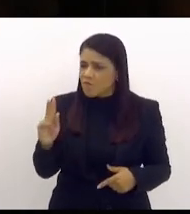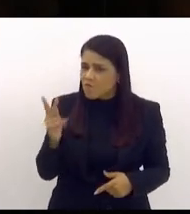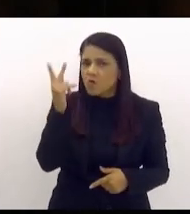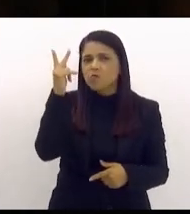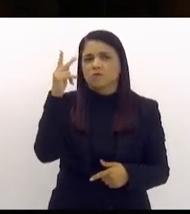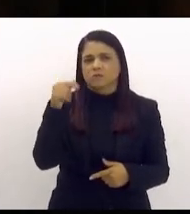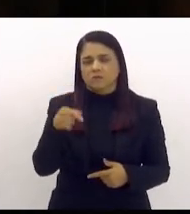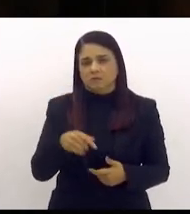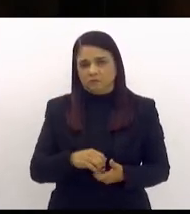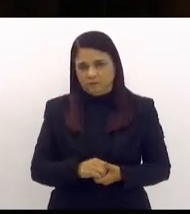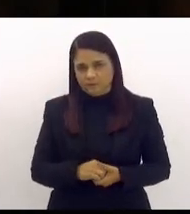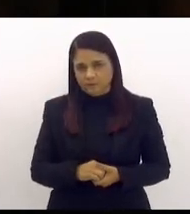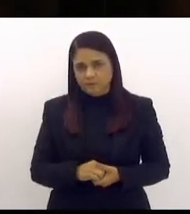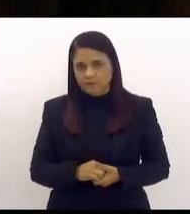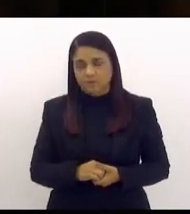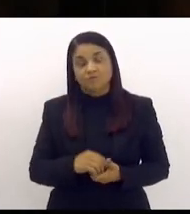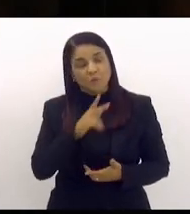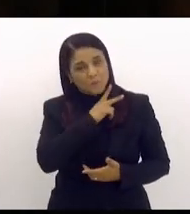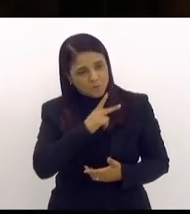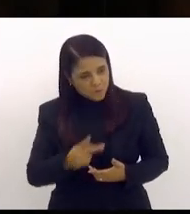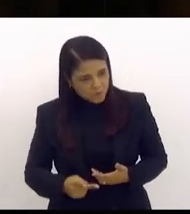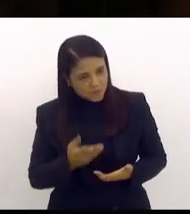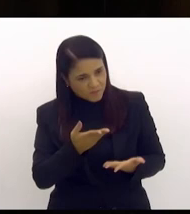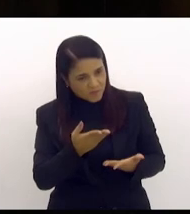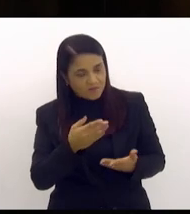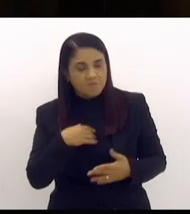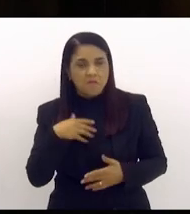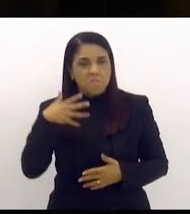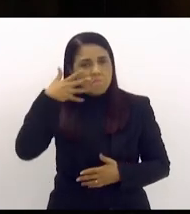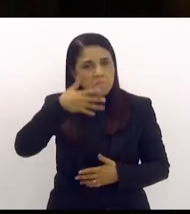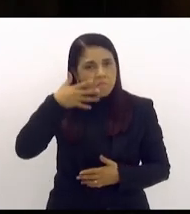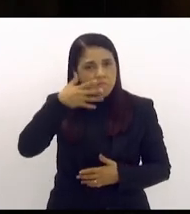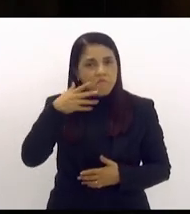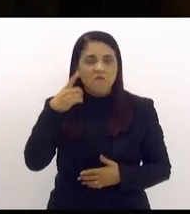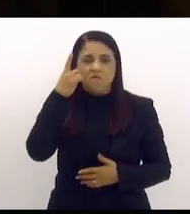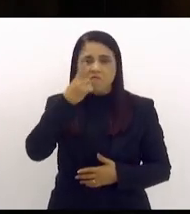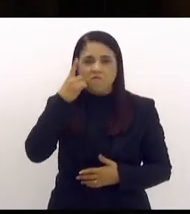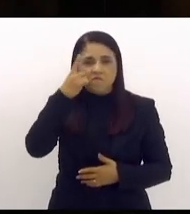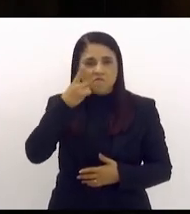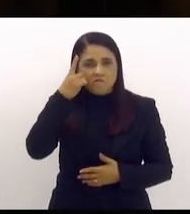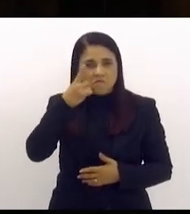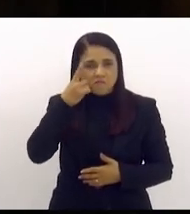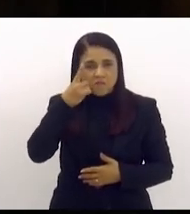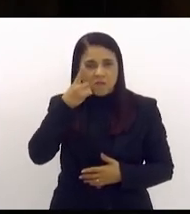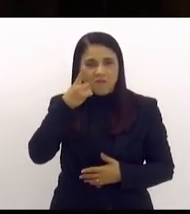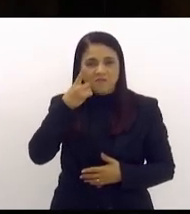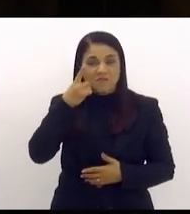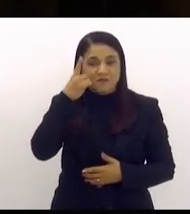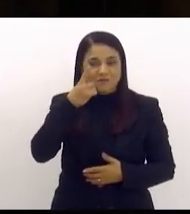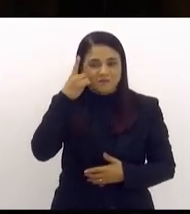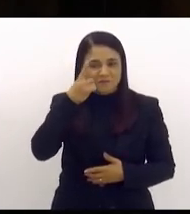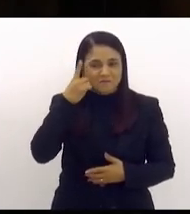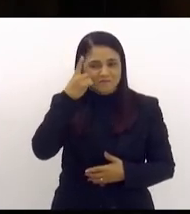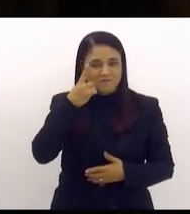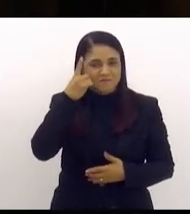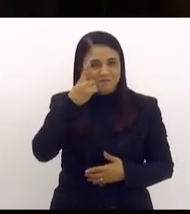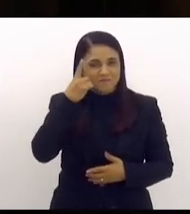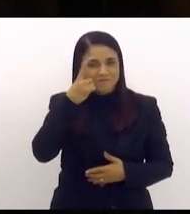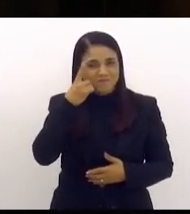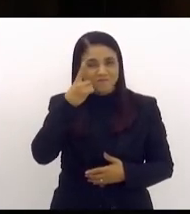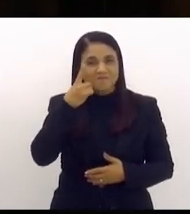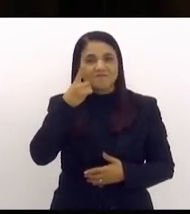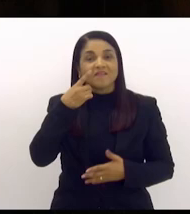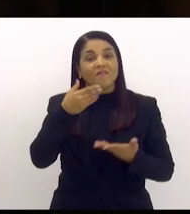valorizados então presidente fica aqui a fala do nobre vereador do nobre deputado e reiterar aqui o